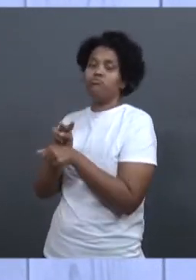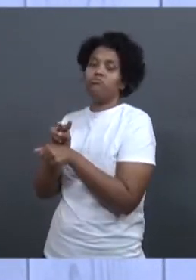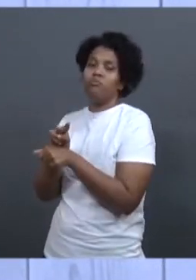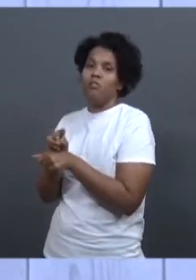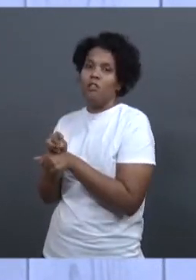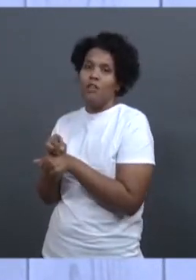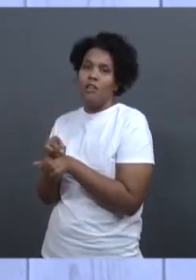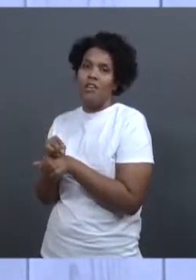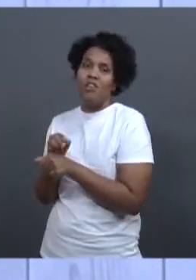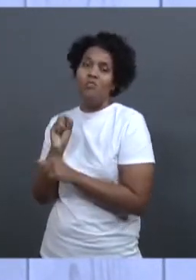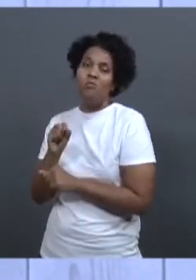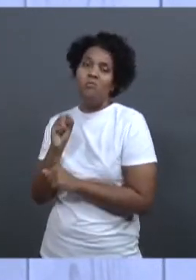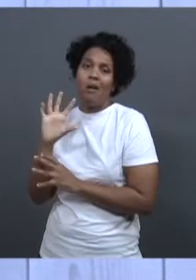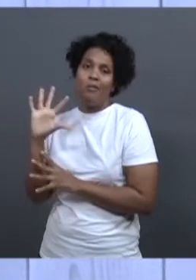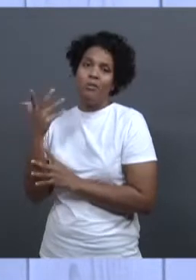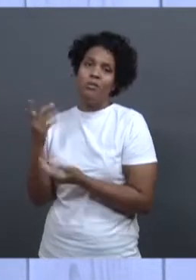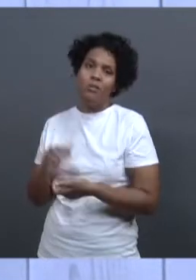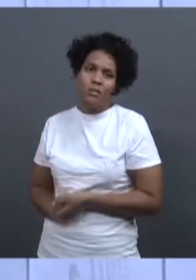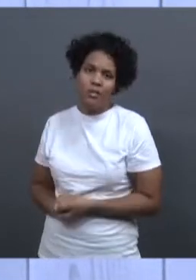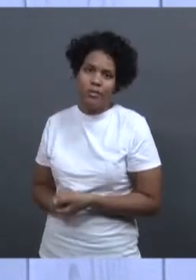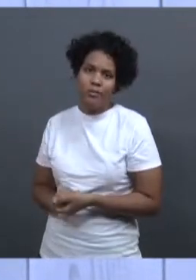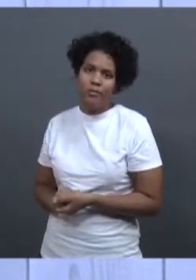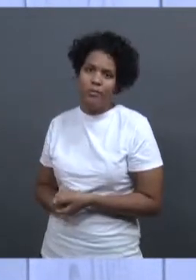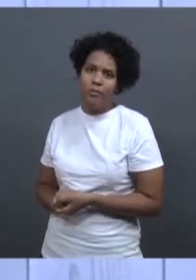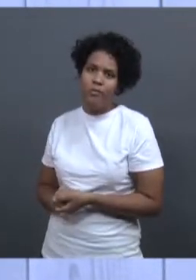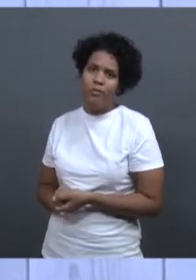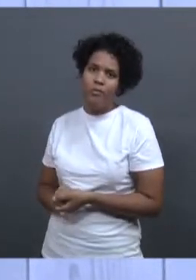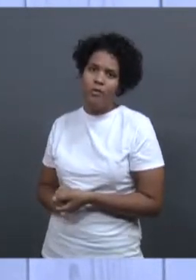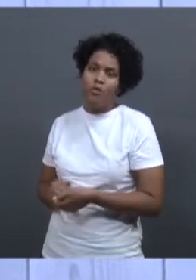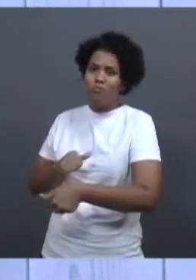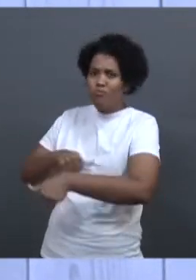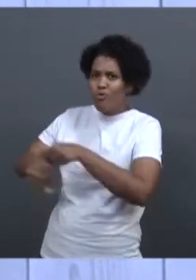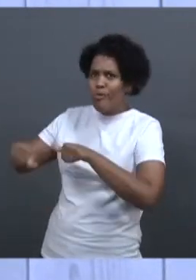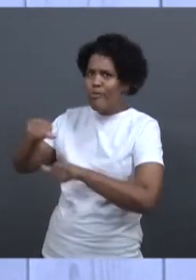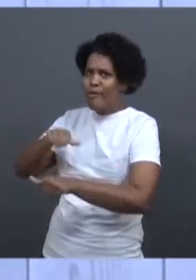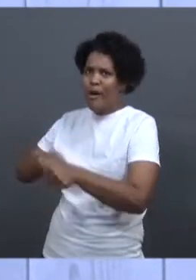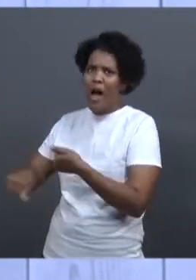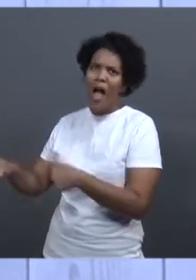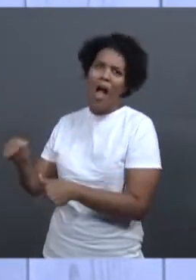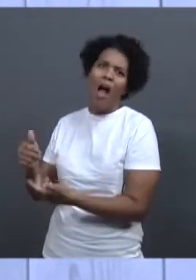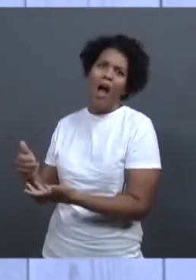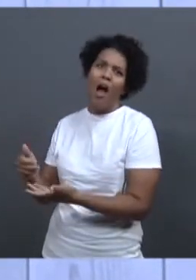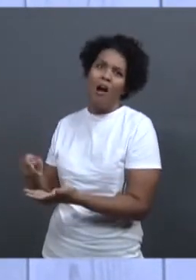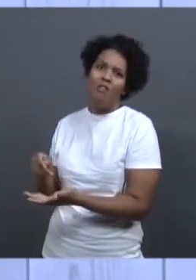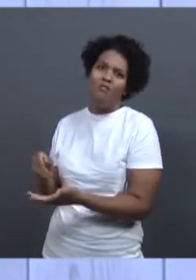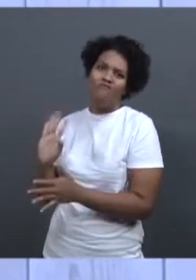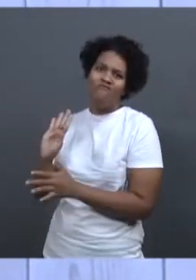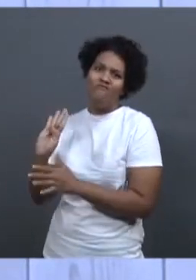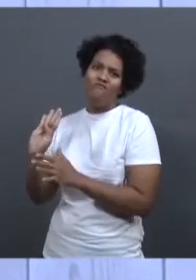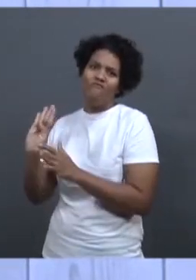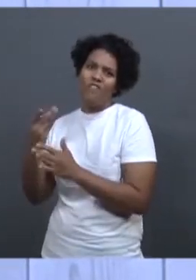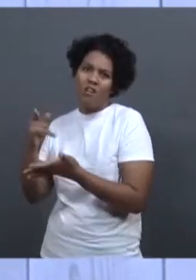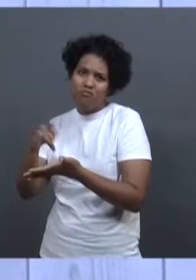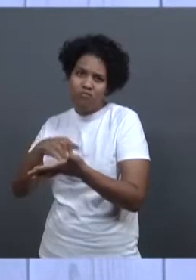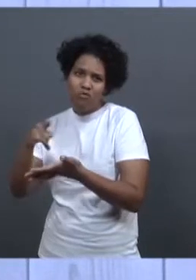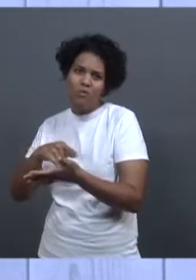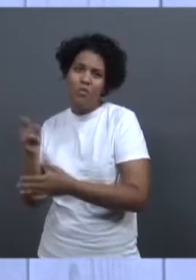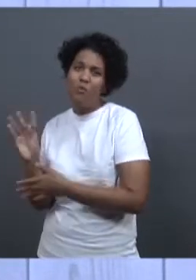alterados, eles foram modificados, a barragem já dava sinais,